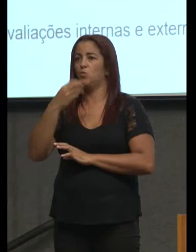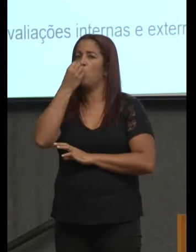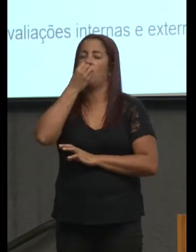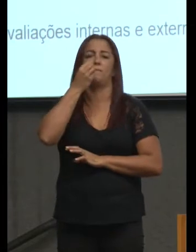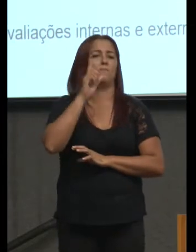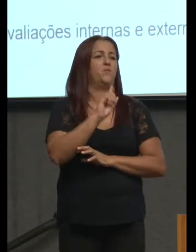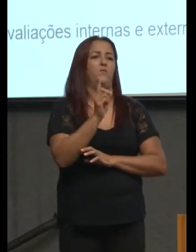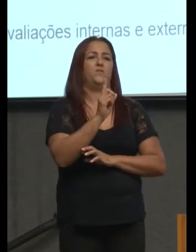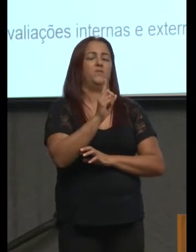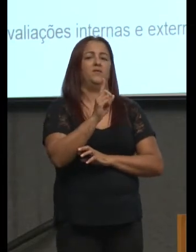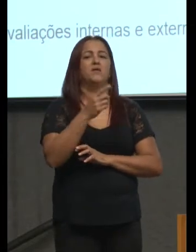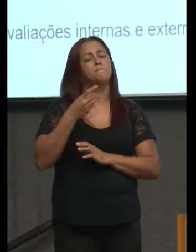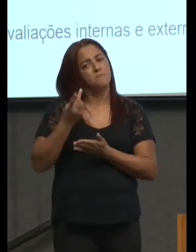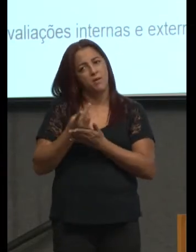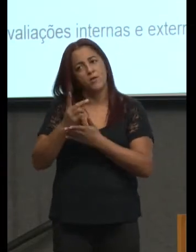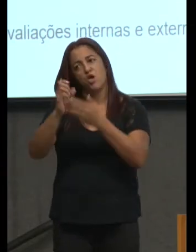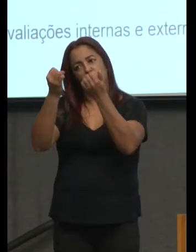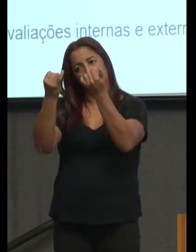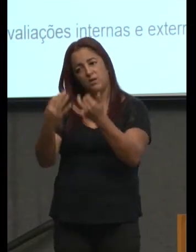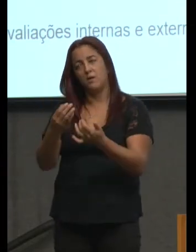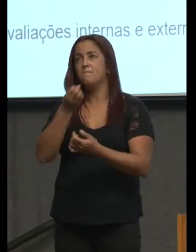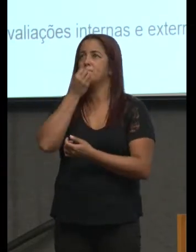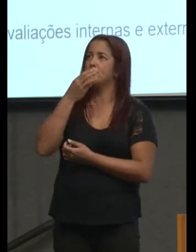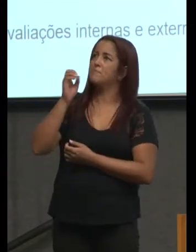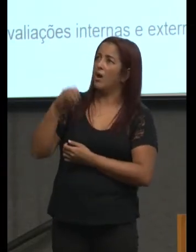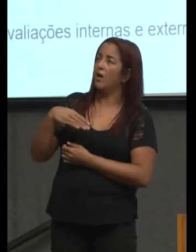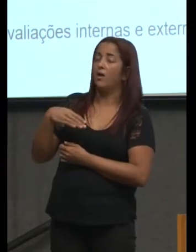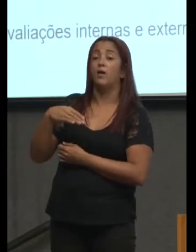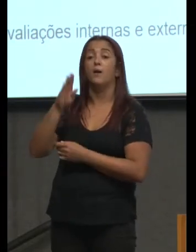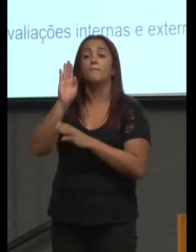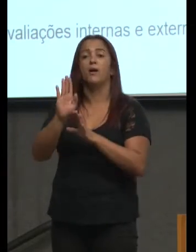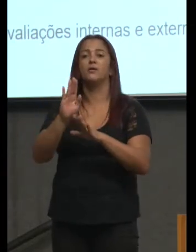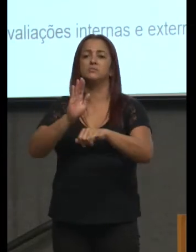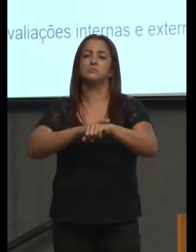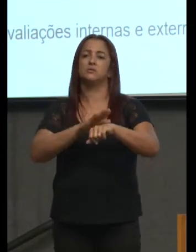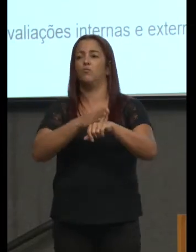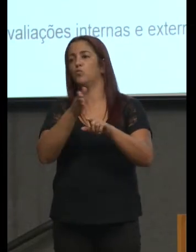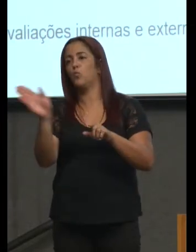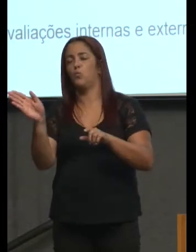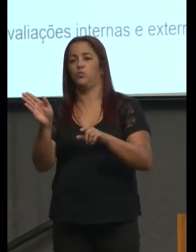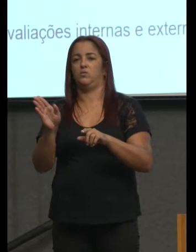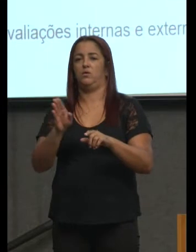bom mesmo que eu continue falando bem que eu entre no tempo do outro